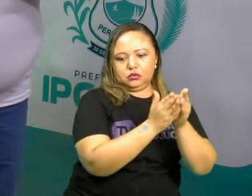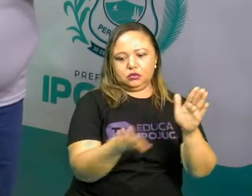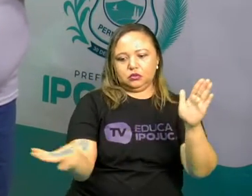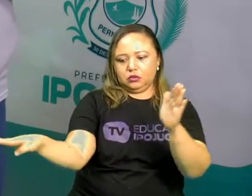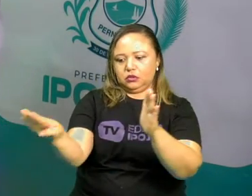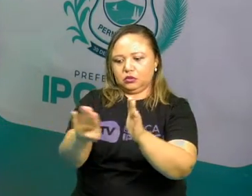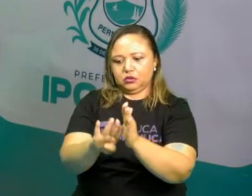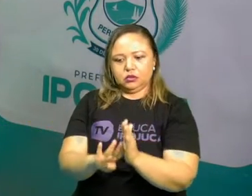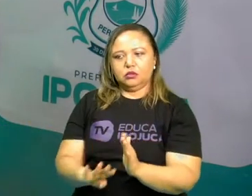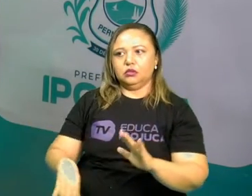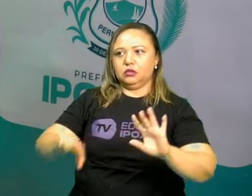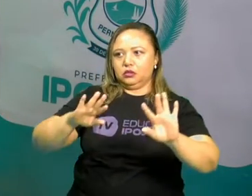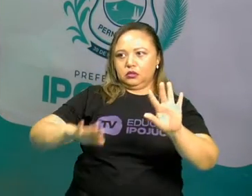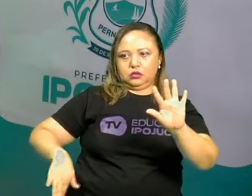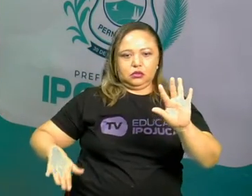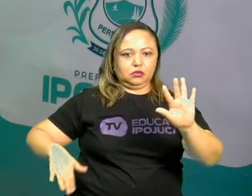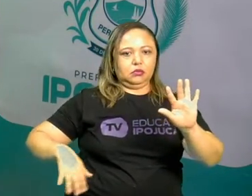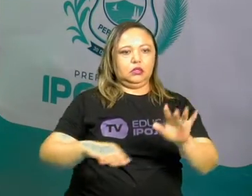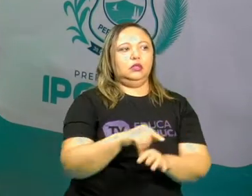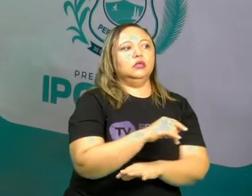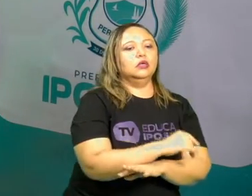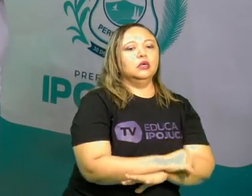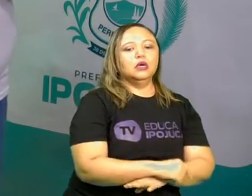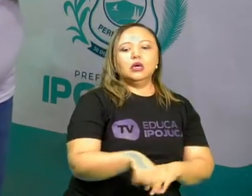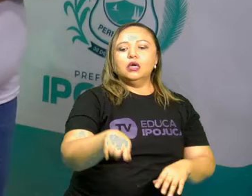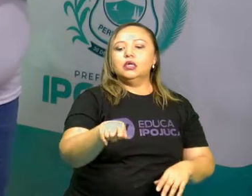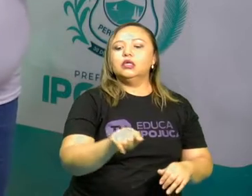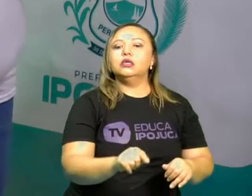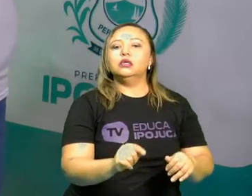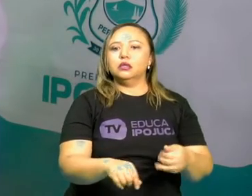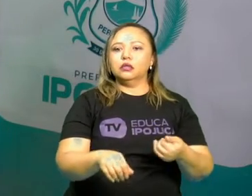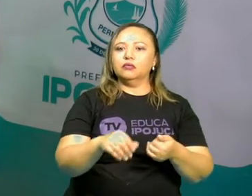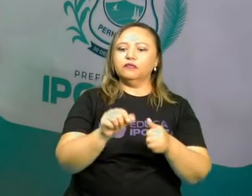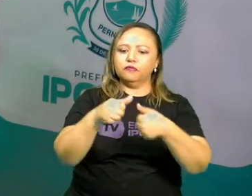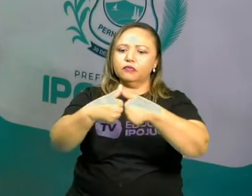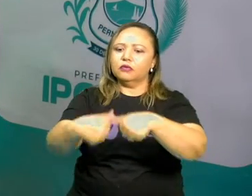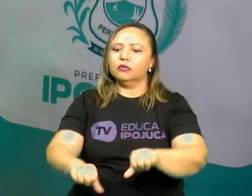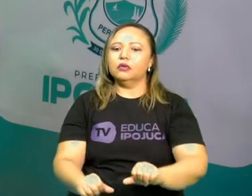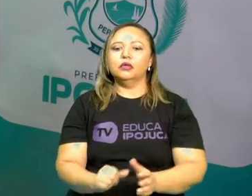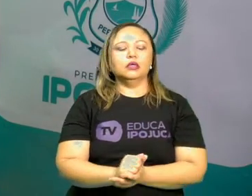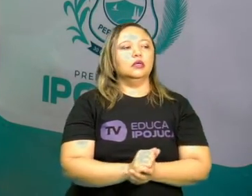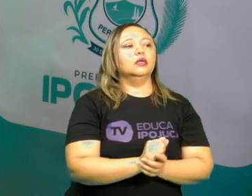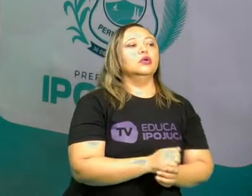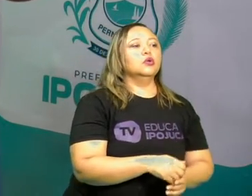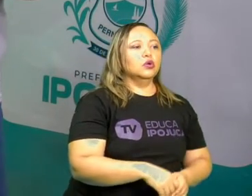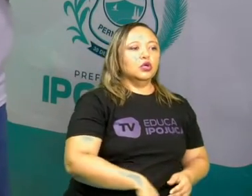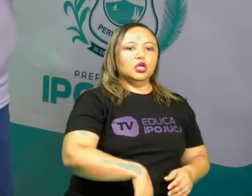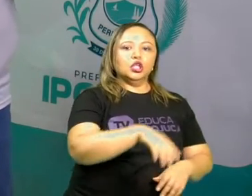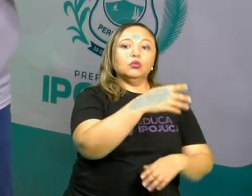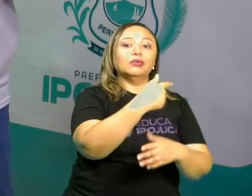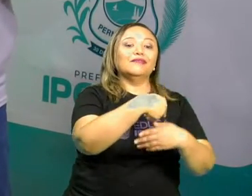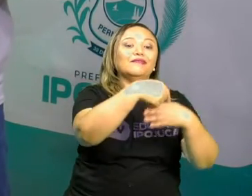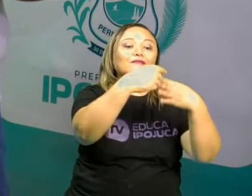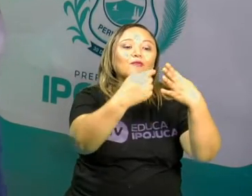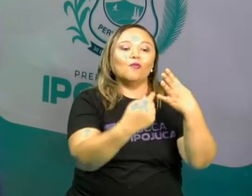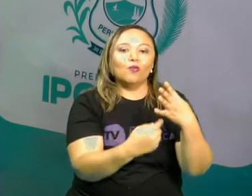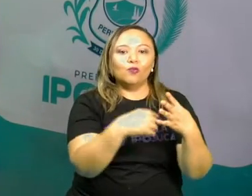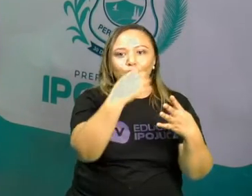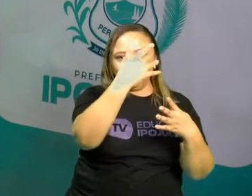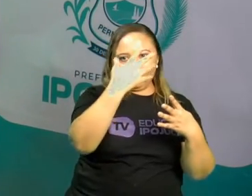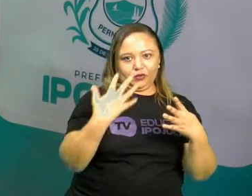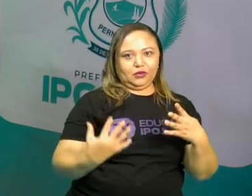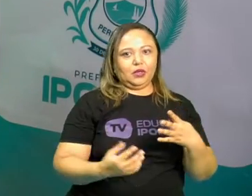tivemos quatro ciclos econômicos, quando o Brasil foi descoberto, no período colonial, qual Brasil? A cana,